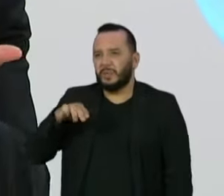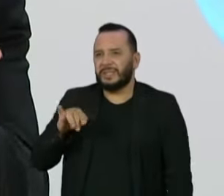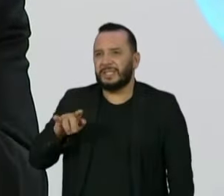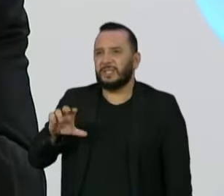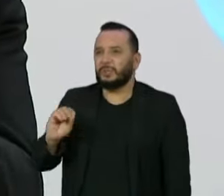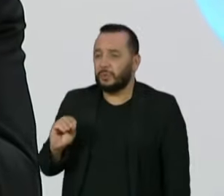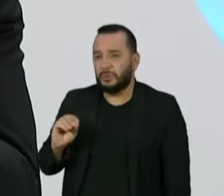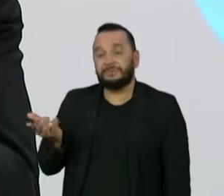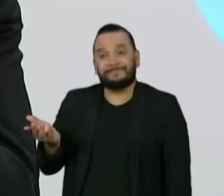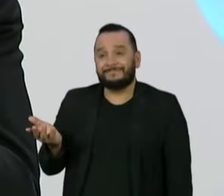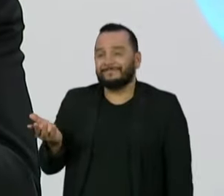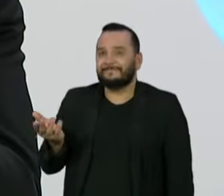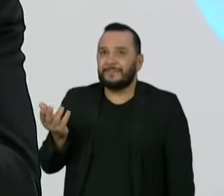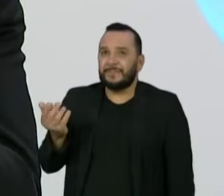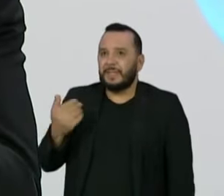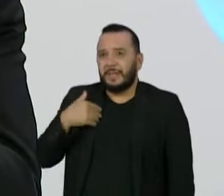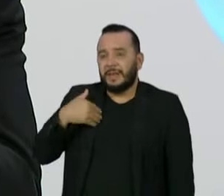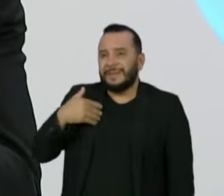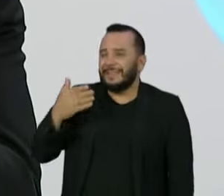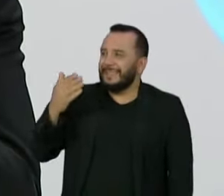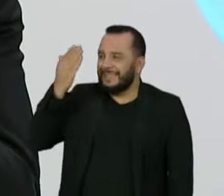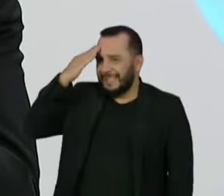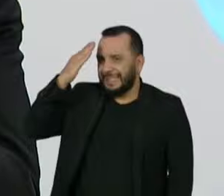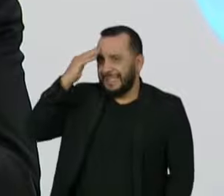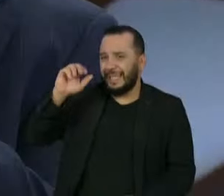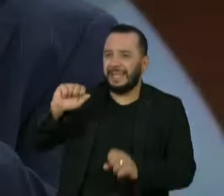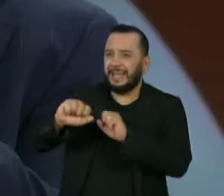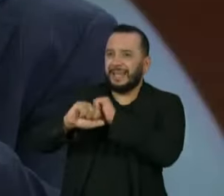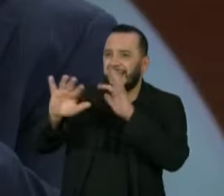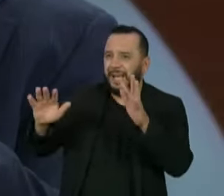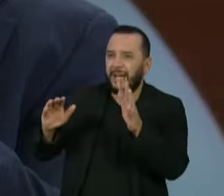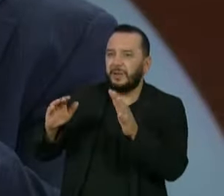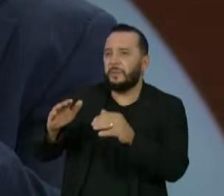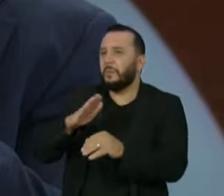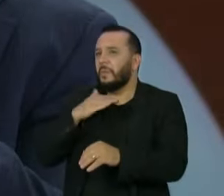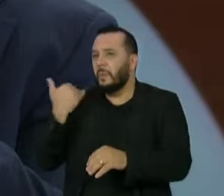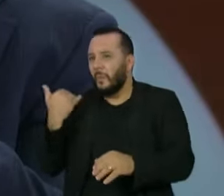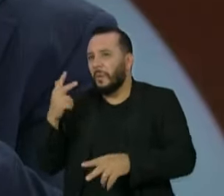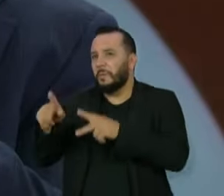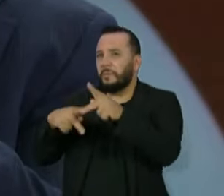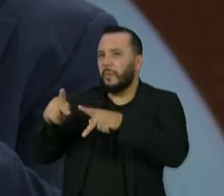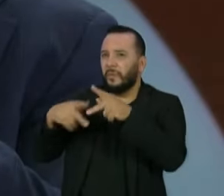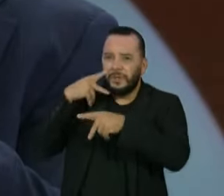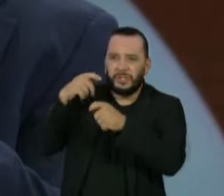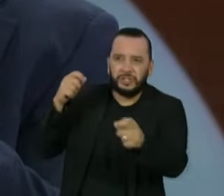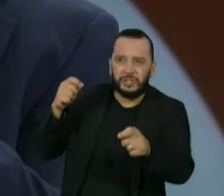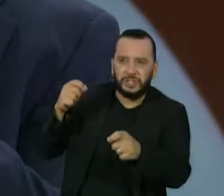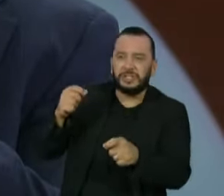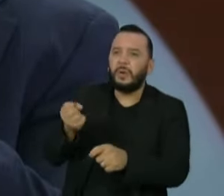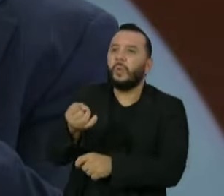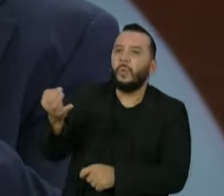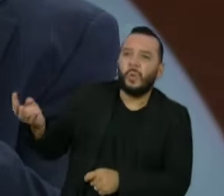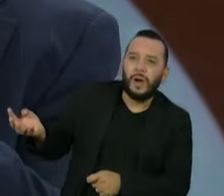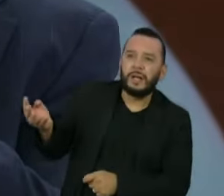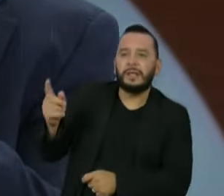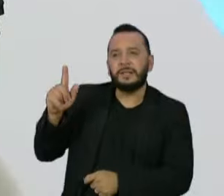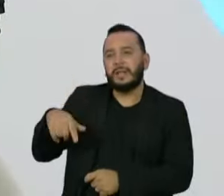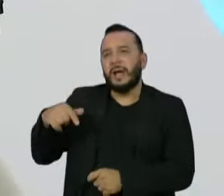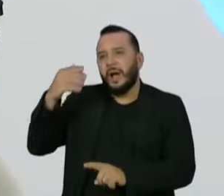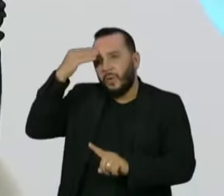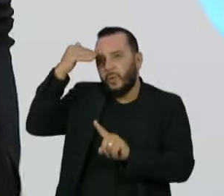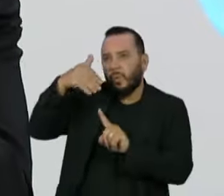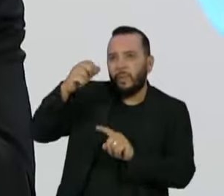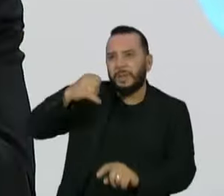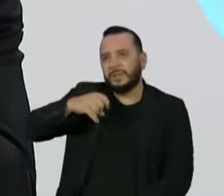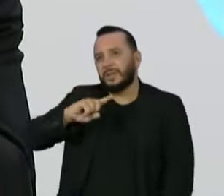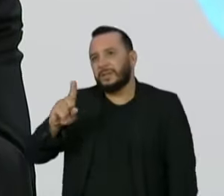encontrar a configuração tão clara no tocante aos povos indígenas no sentido de impacto de medidas feitas direcionadas para eles,